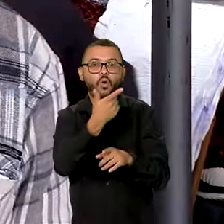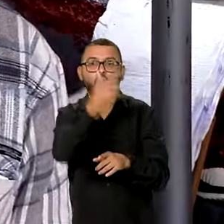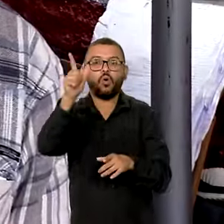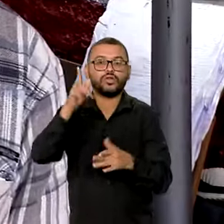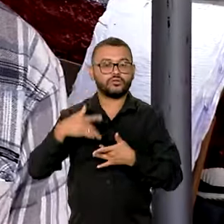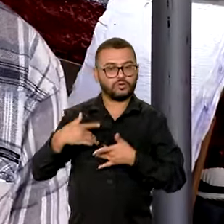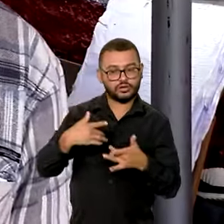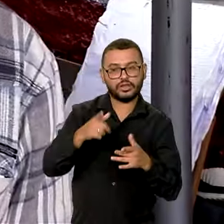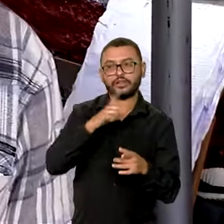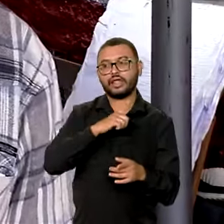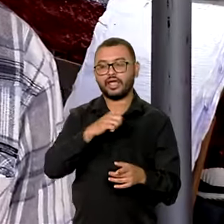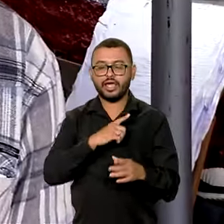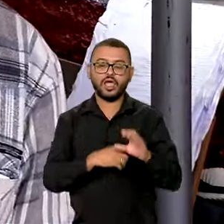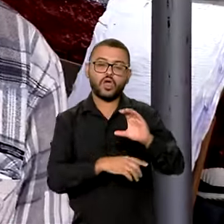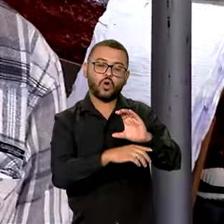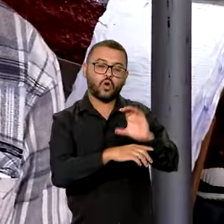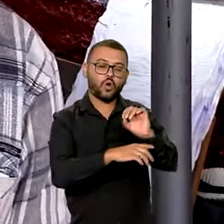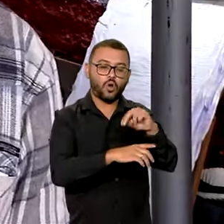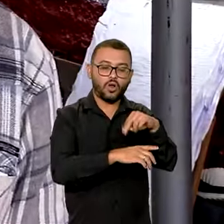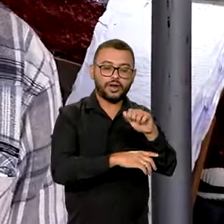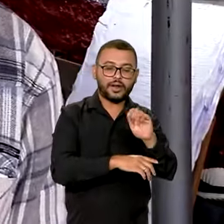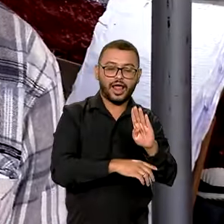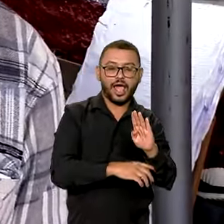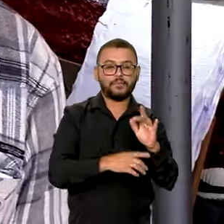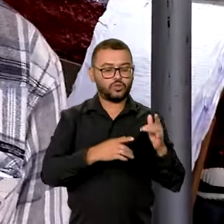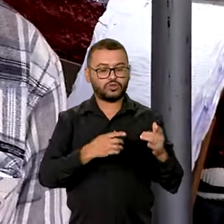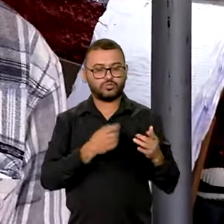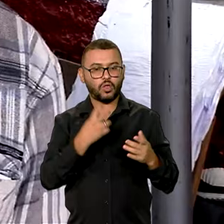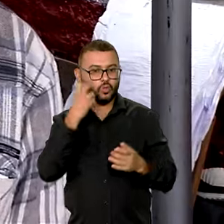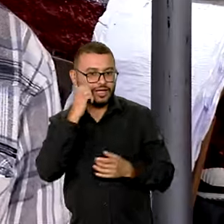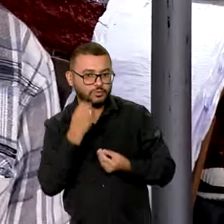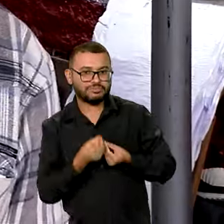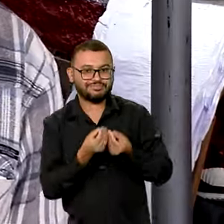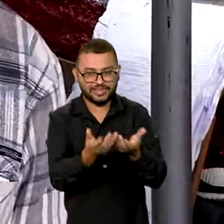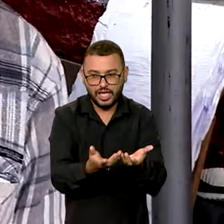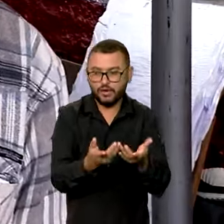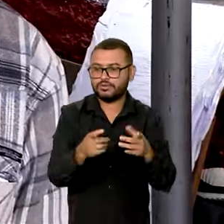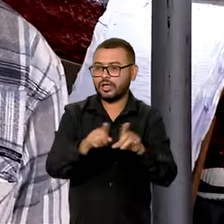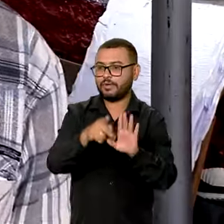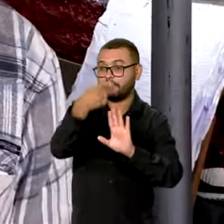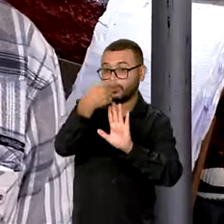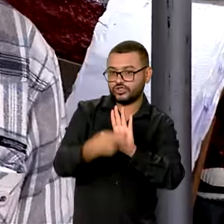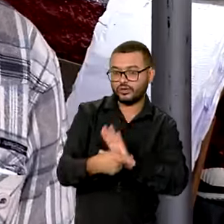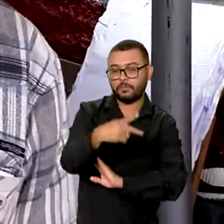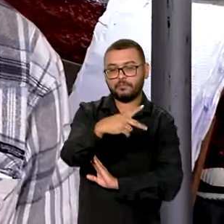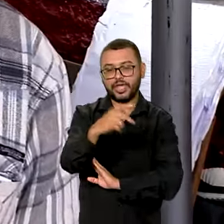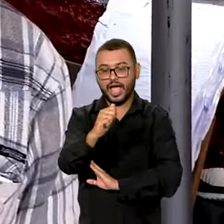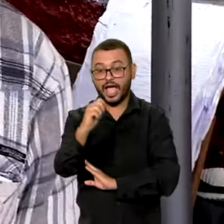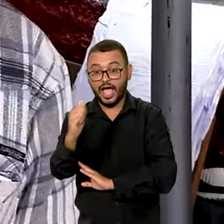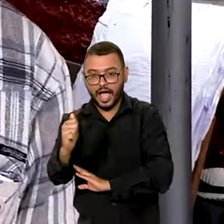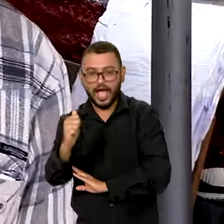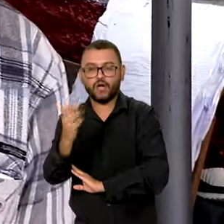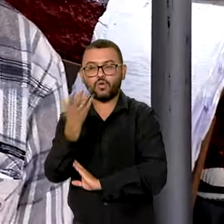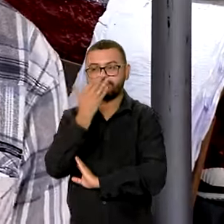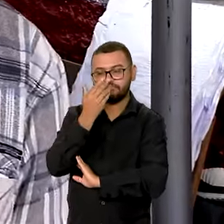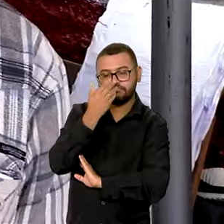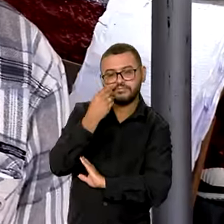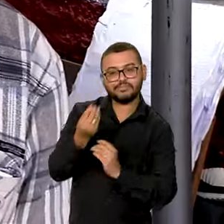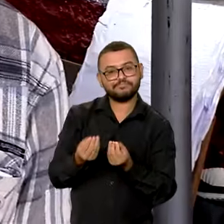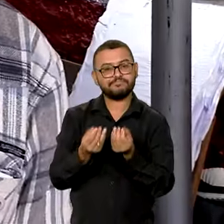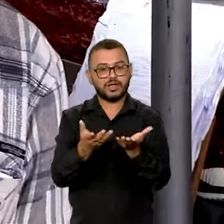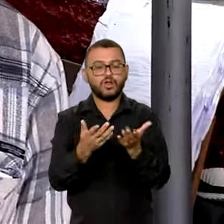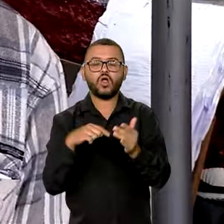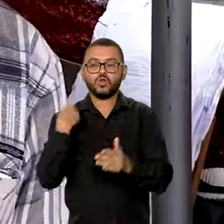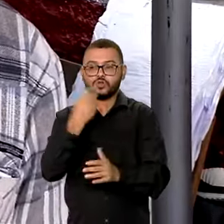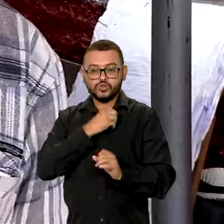gente recebeu também alimentos da Conab, então a gente já com o projeto do PAA, então a gente vem trabalhando desta